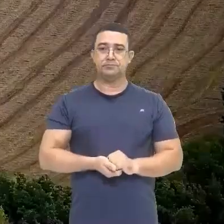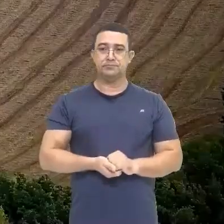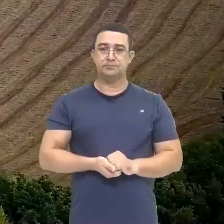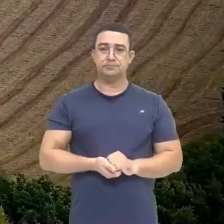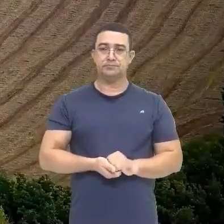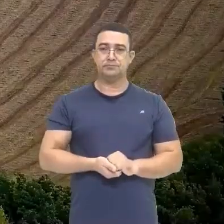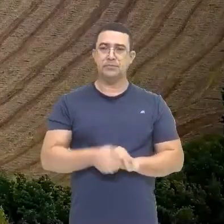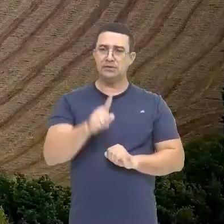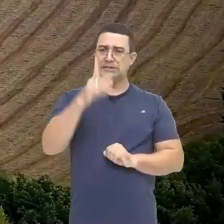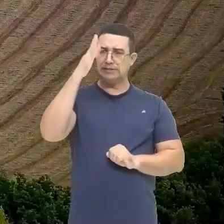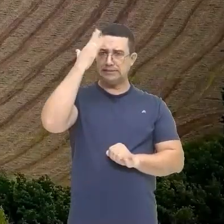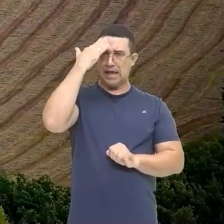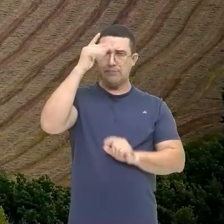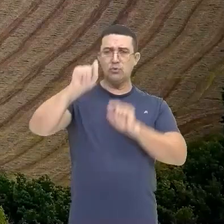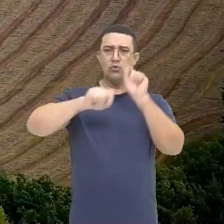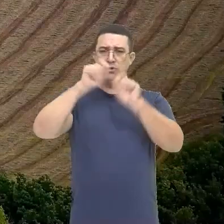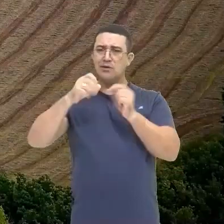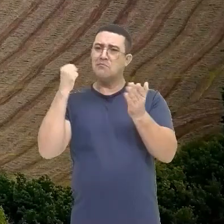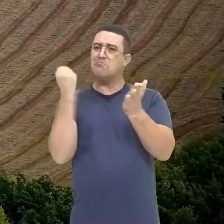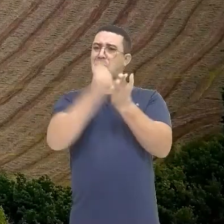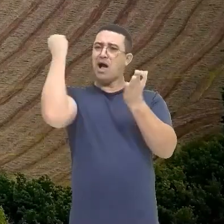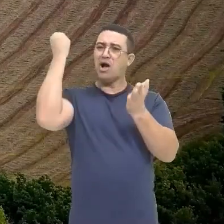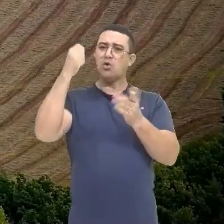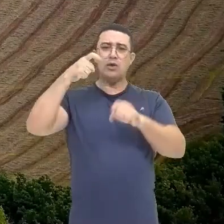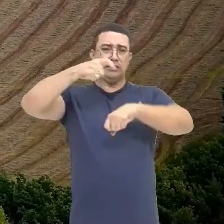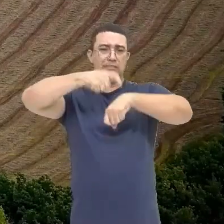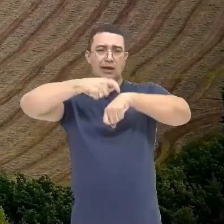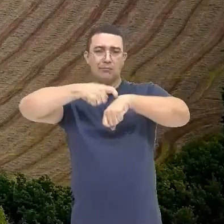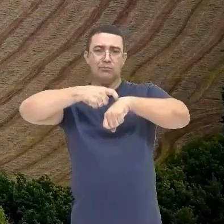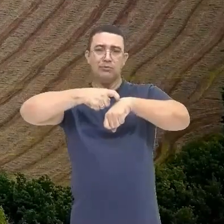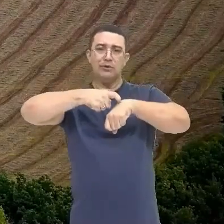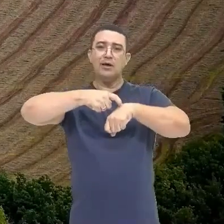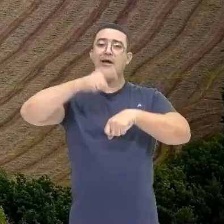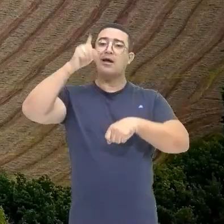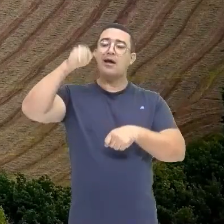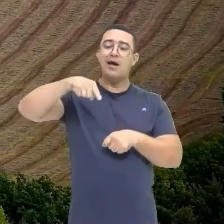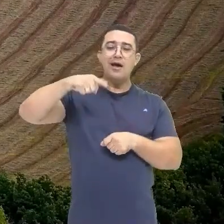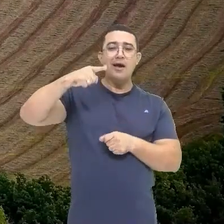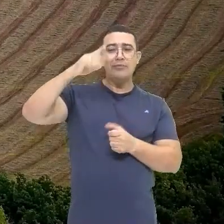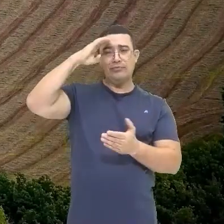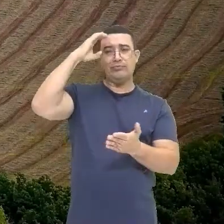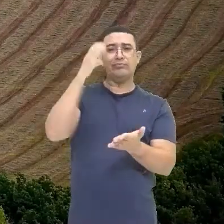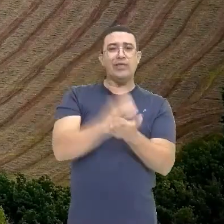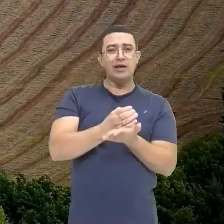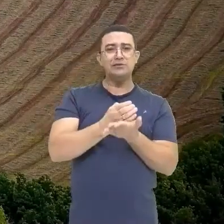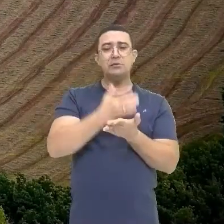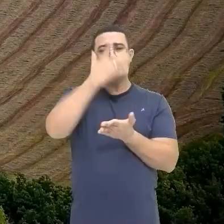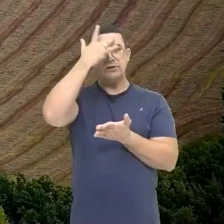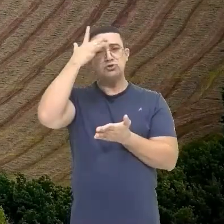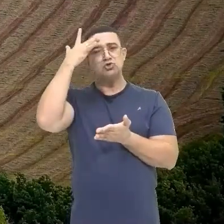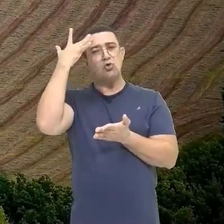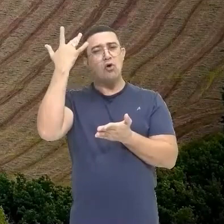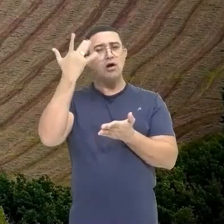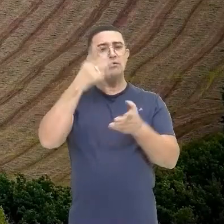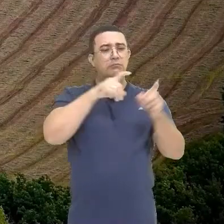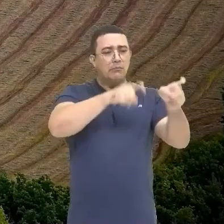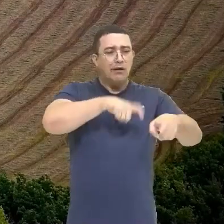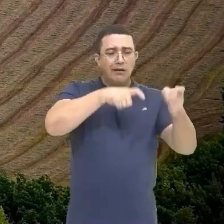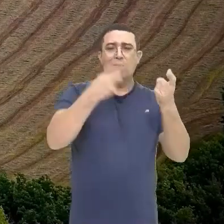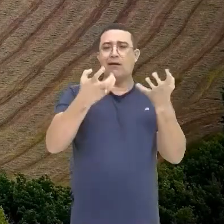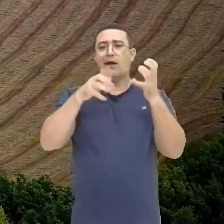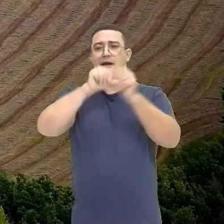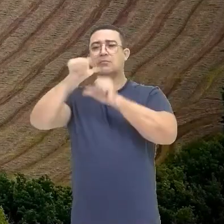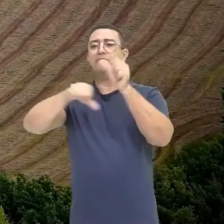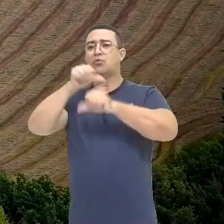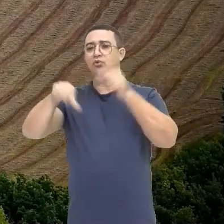Você sabe o que é O marco temporal? Trata-se de uma ideia Ou tese Promovida pelos ruralistas Que pretende alterar As regras da